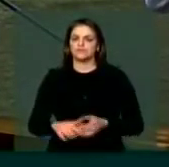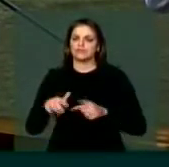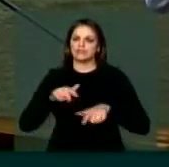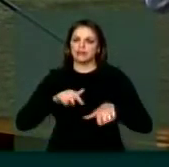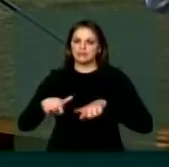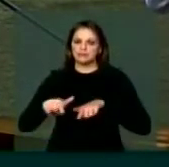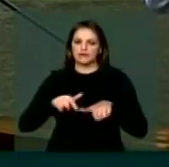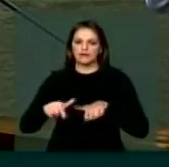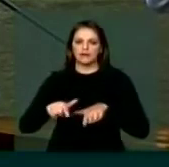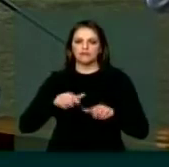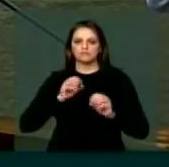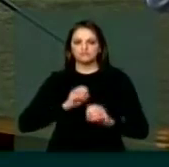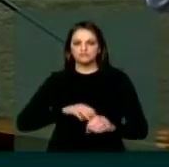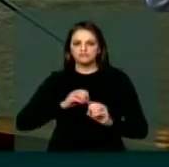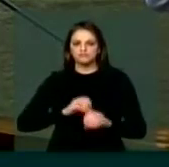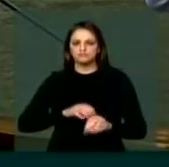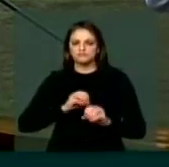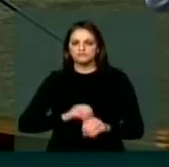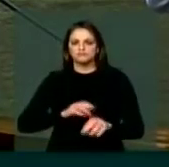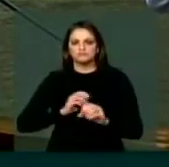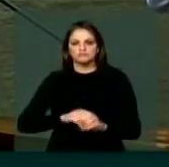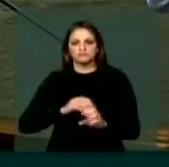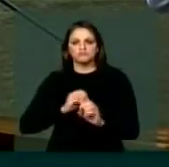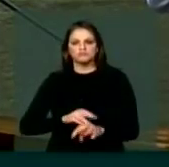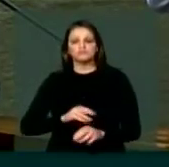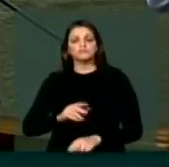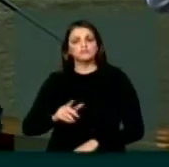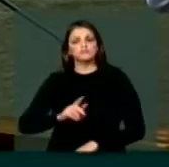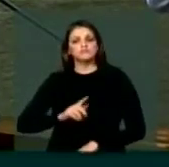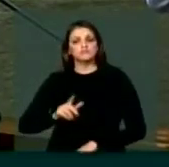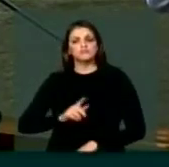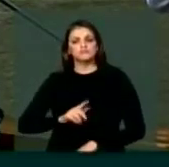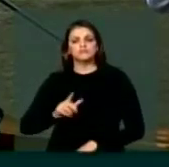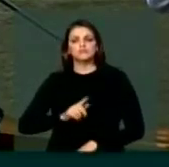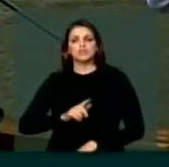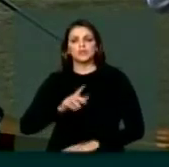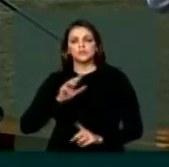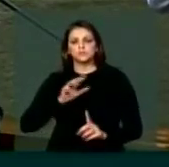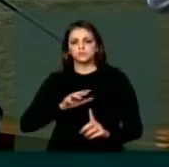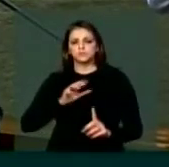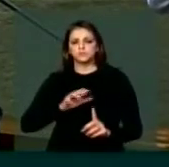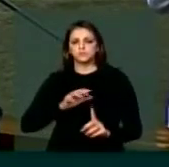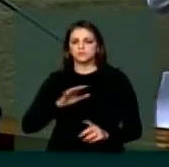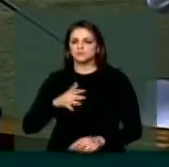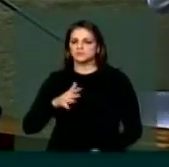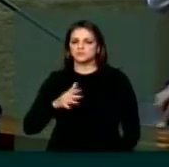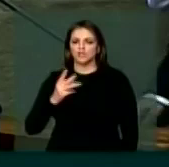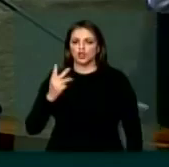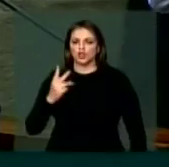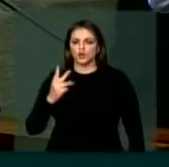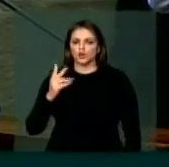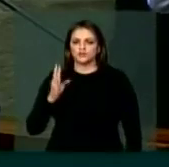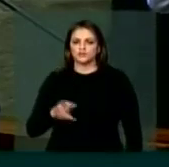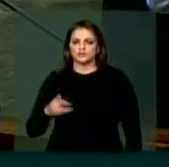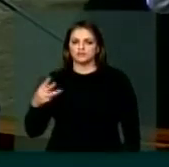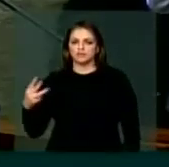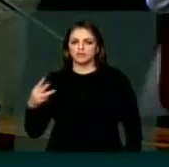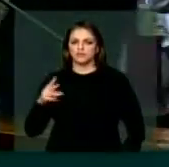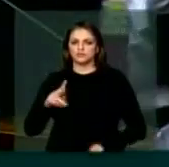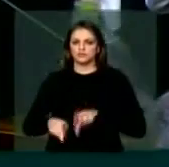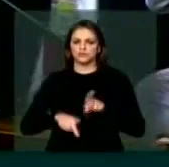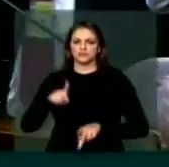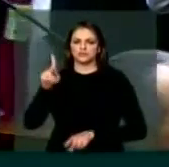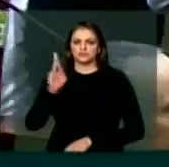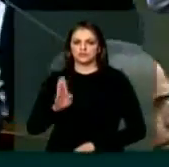atinge, direto ou indiretamente, dois terços da população brasileira. Portanto,